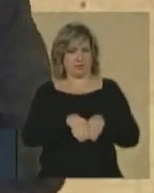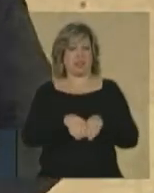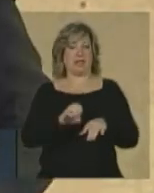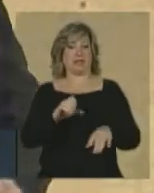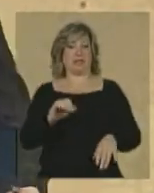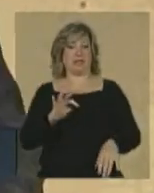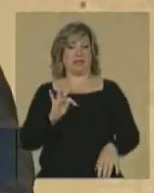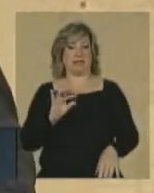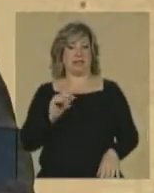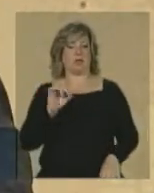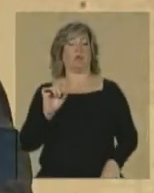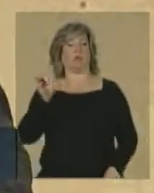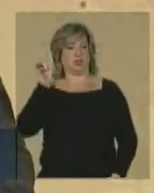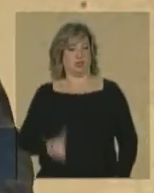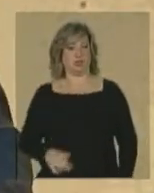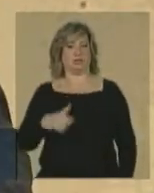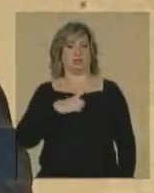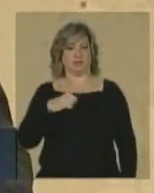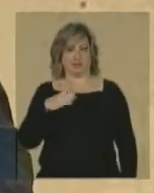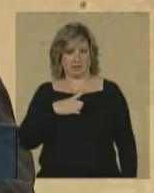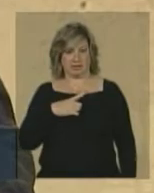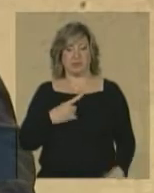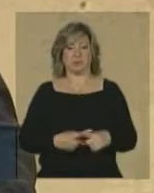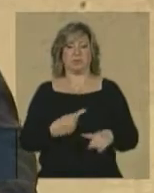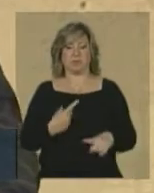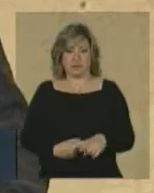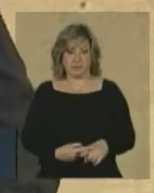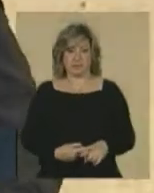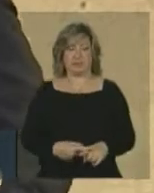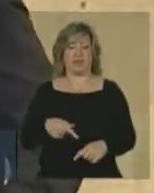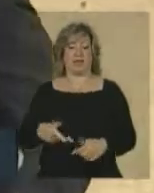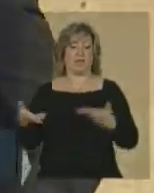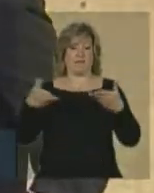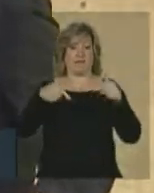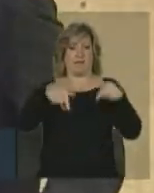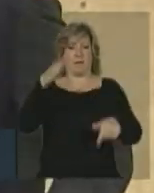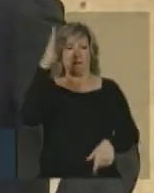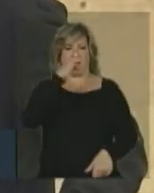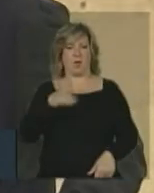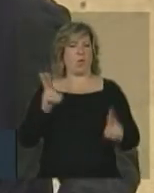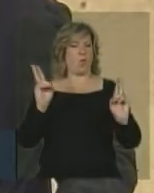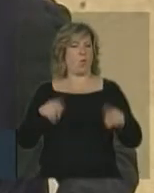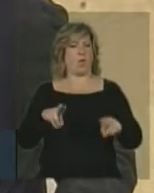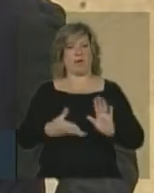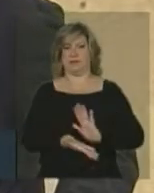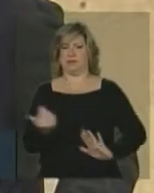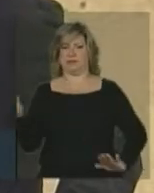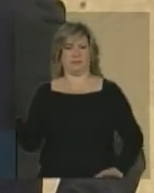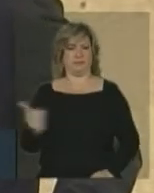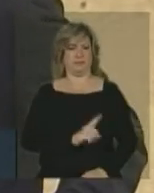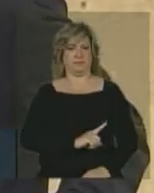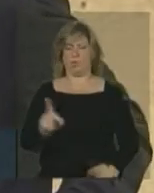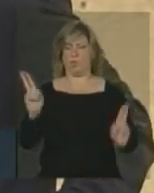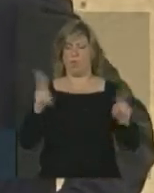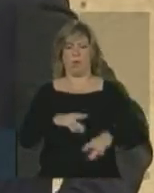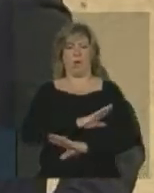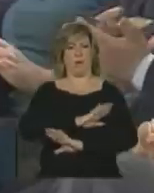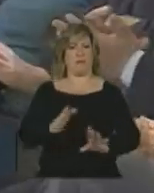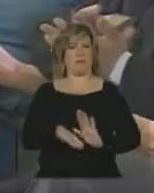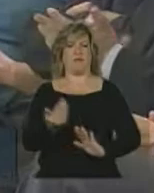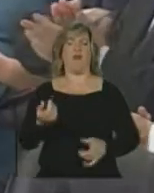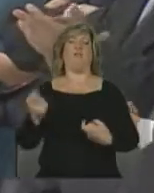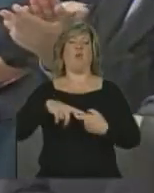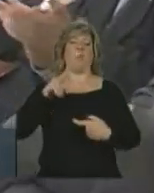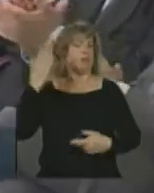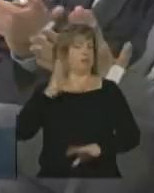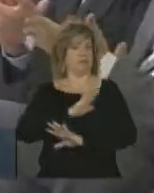E o Estado de direito veio para o Brasil para nunca mais nos abandonar. Nunca mais nos abandonará.